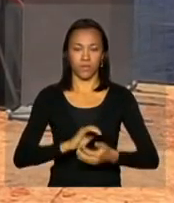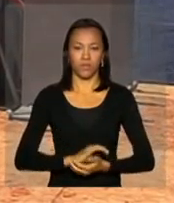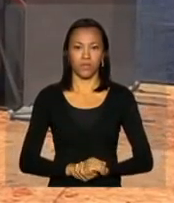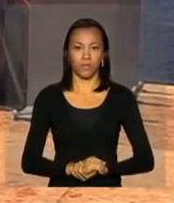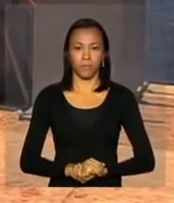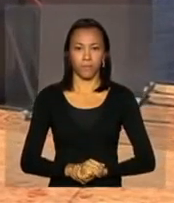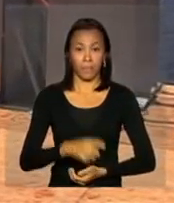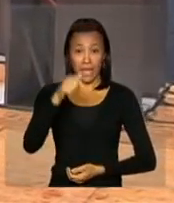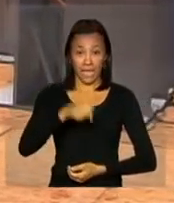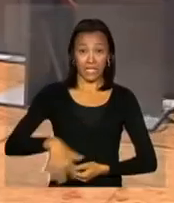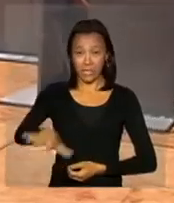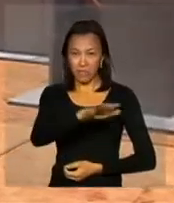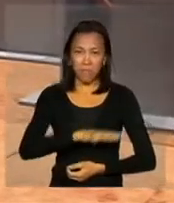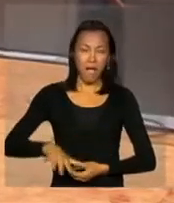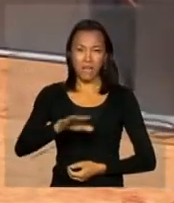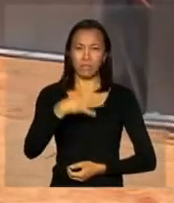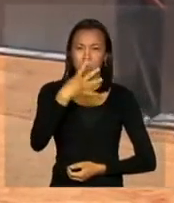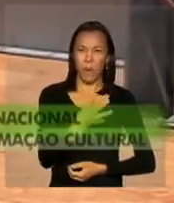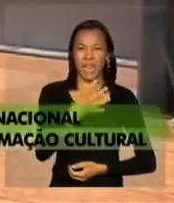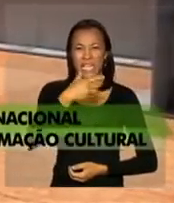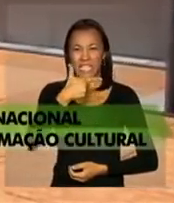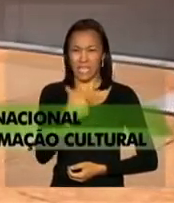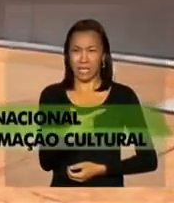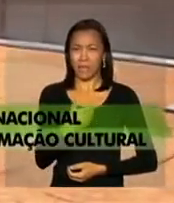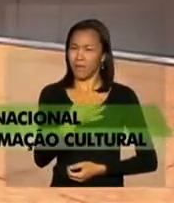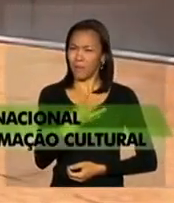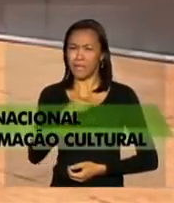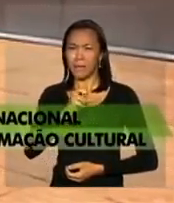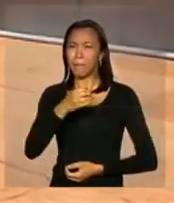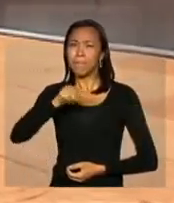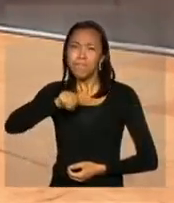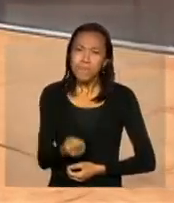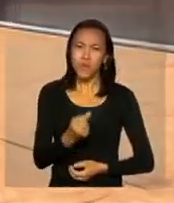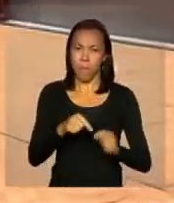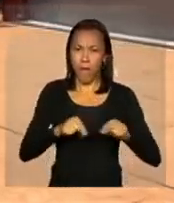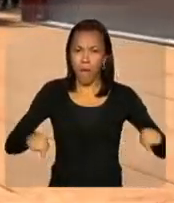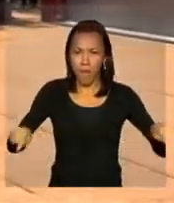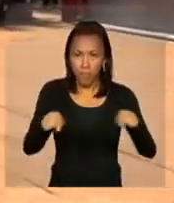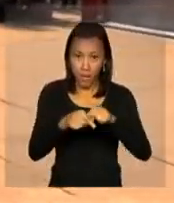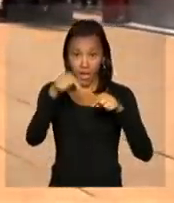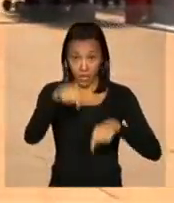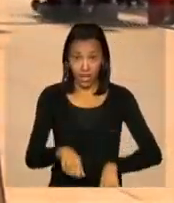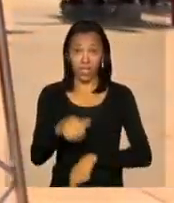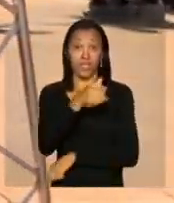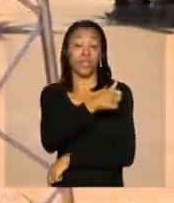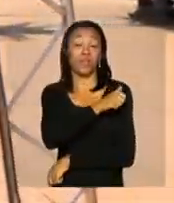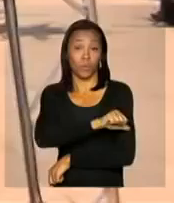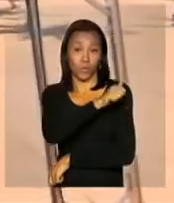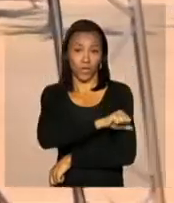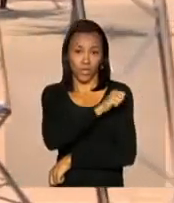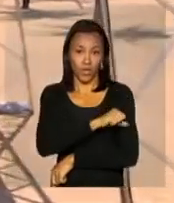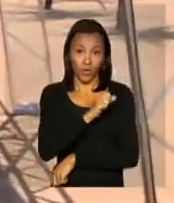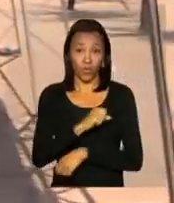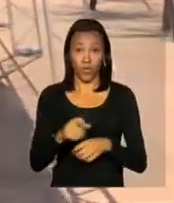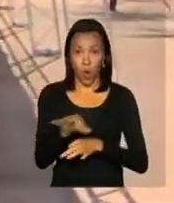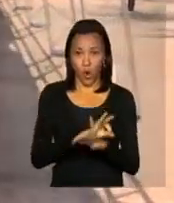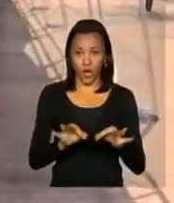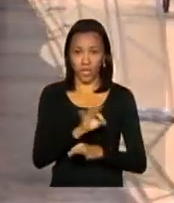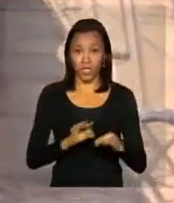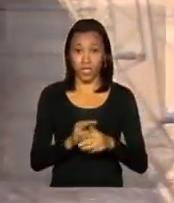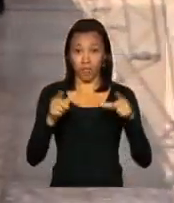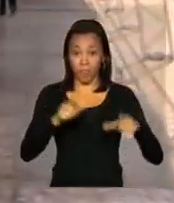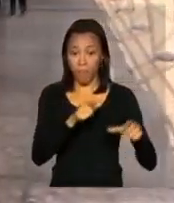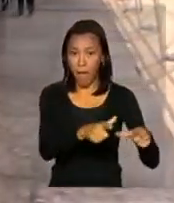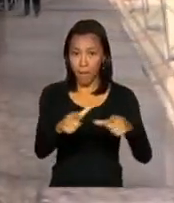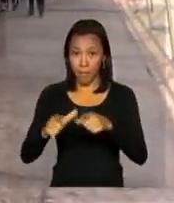Neste espaço de cerca de 40 mil metros quadrados da Marina da Glória, no Rio de Janeiro, foram montados três palcos. Este